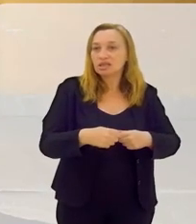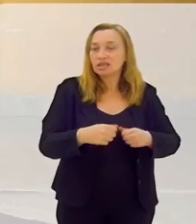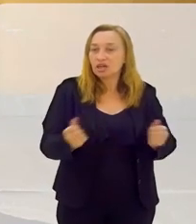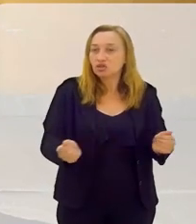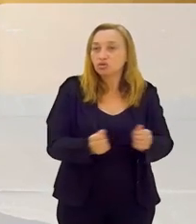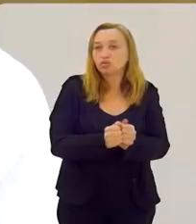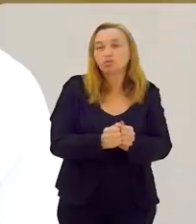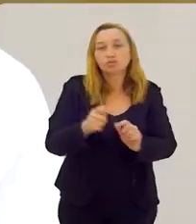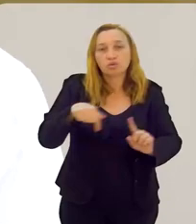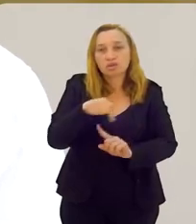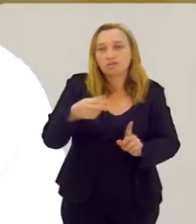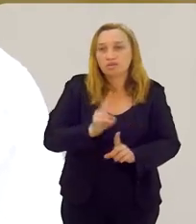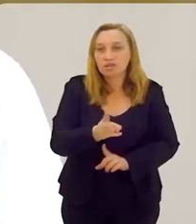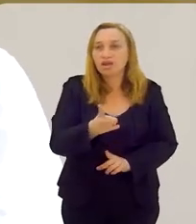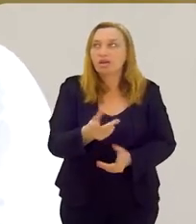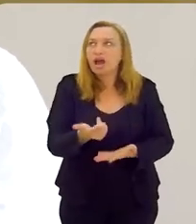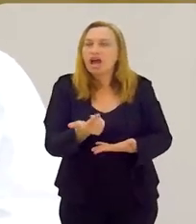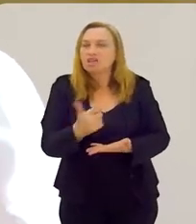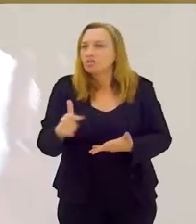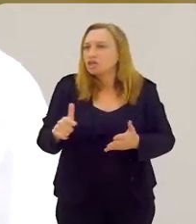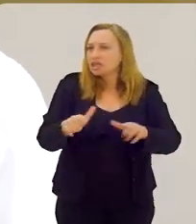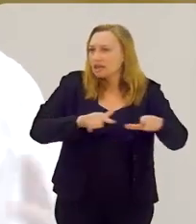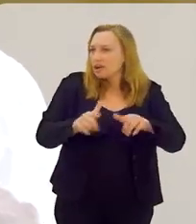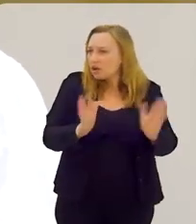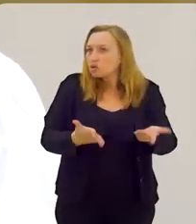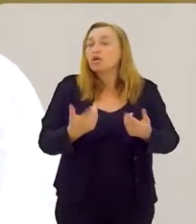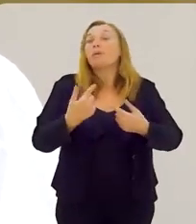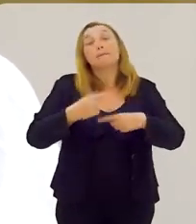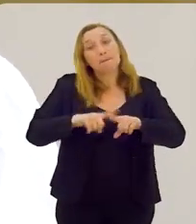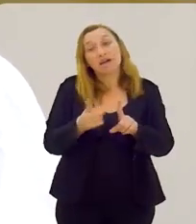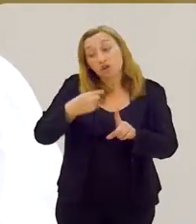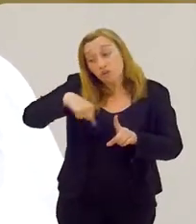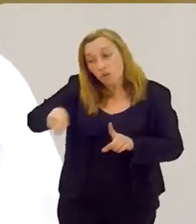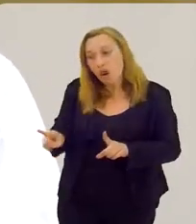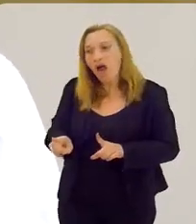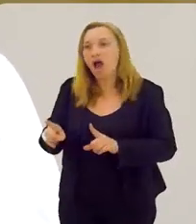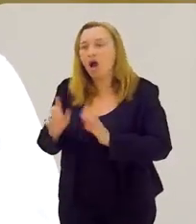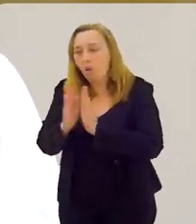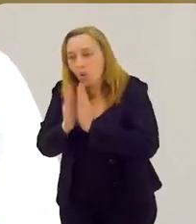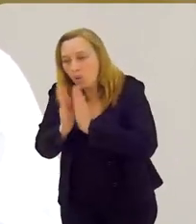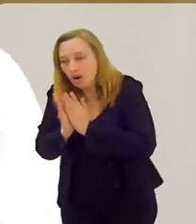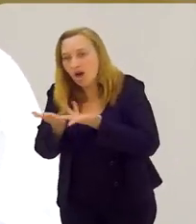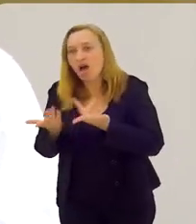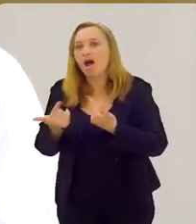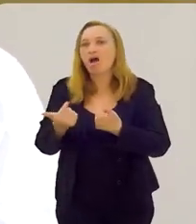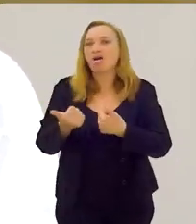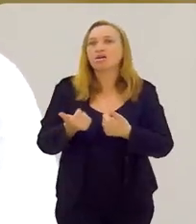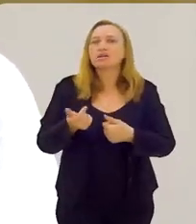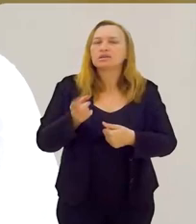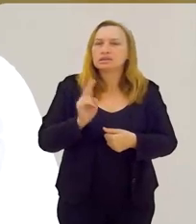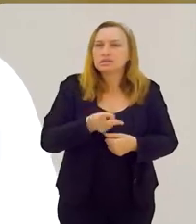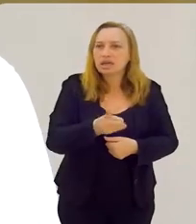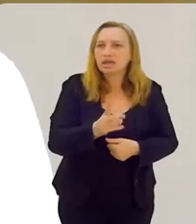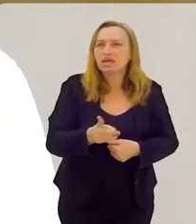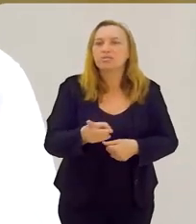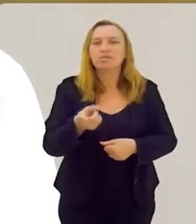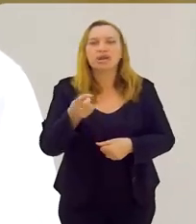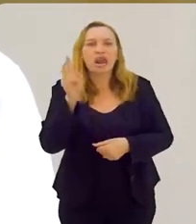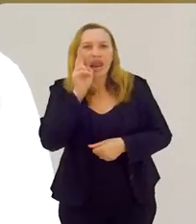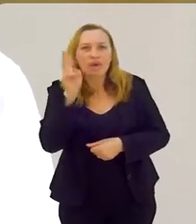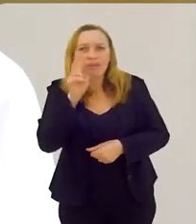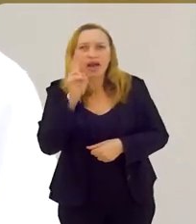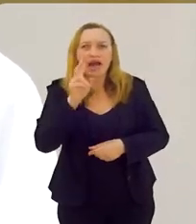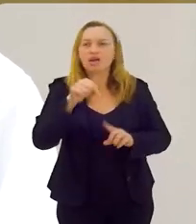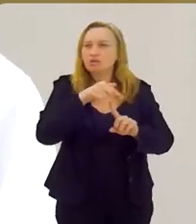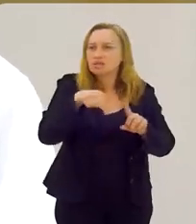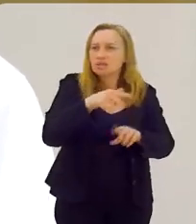presente para o santo. Você diz, ah, não tem função hoje, mas eu vou lá, vou lá e me vim ao santo. Você, a todo momento, você